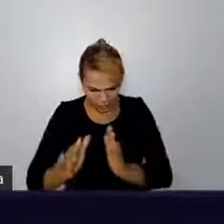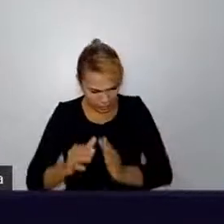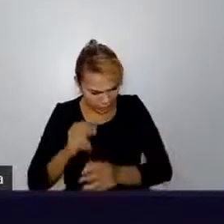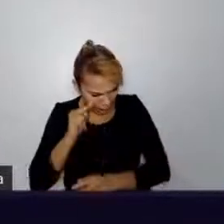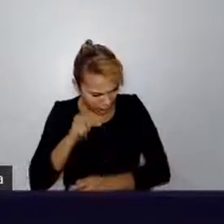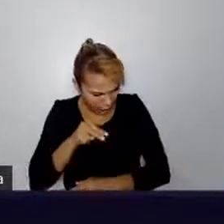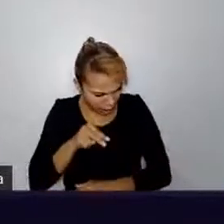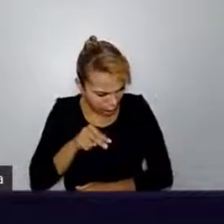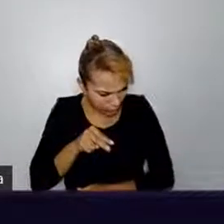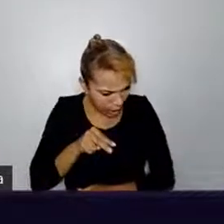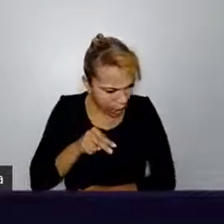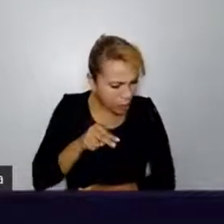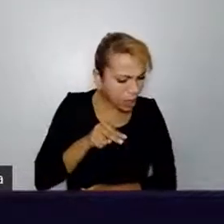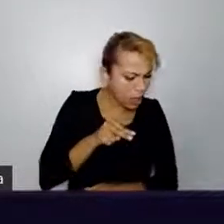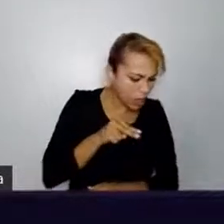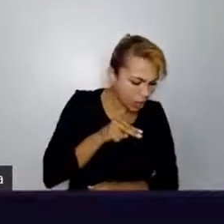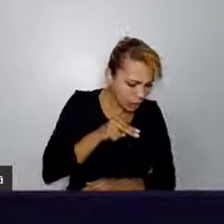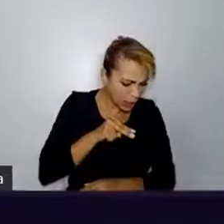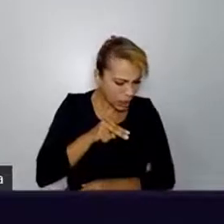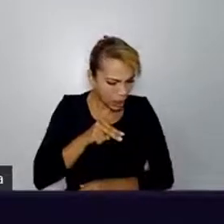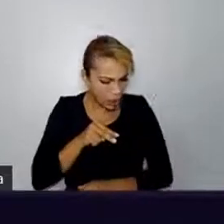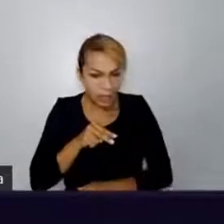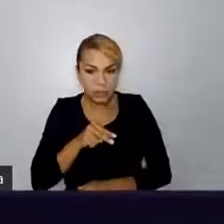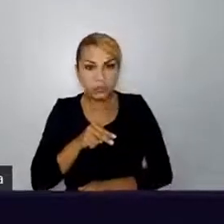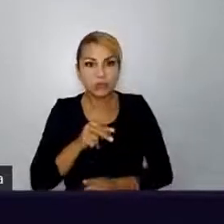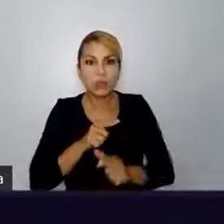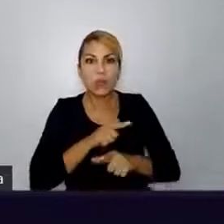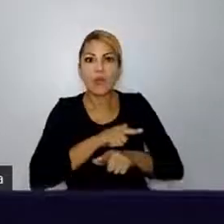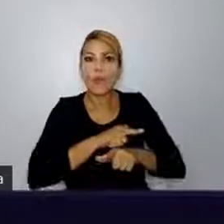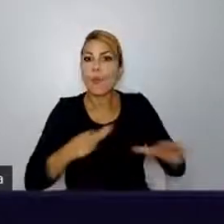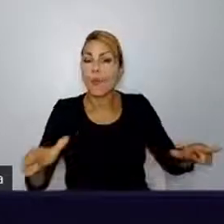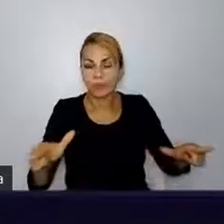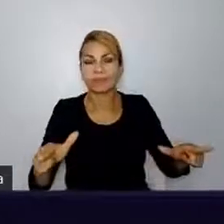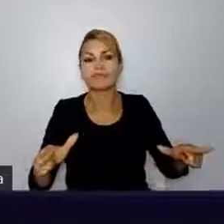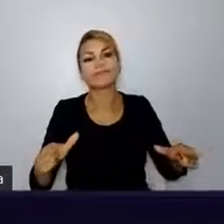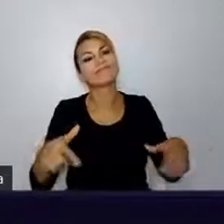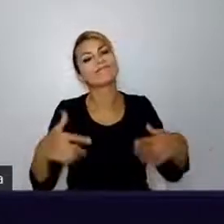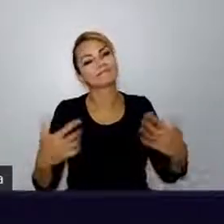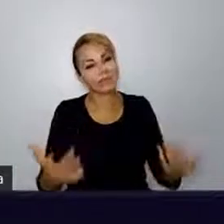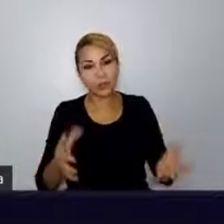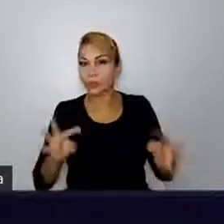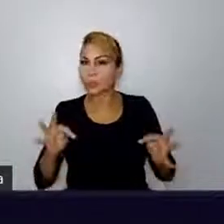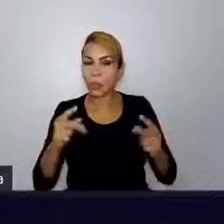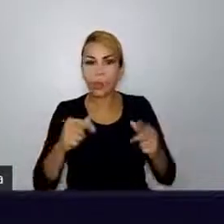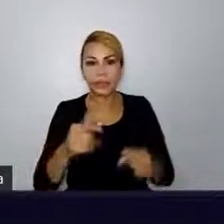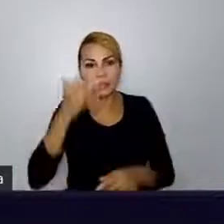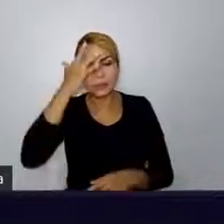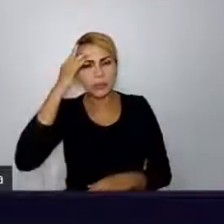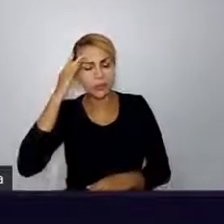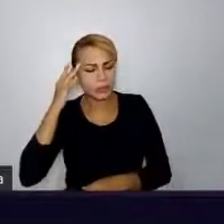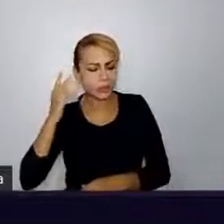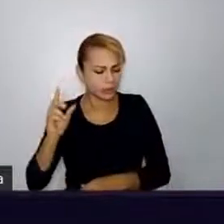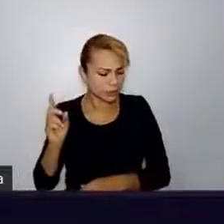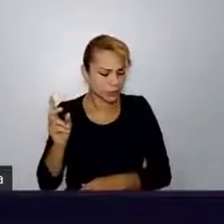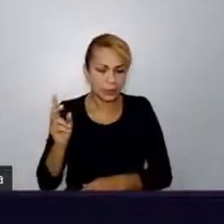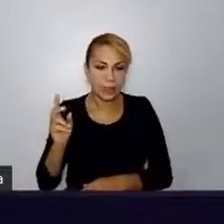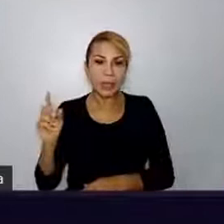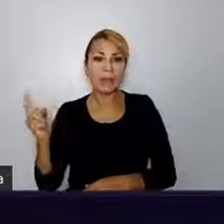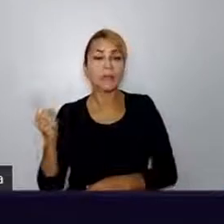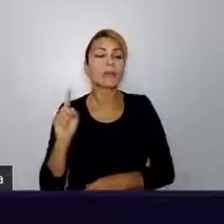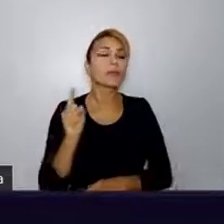lembrem do que aconteceu. E entendam por elas não devem repetir isso. E aí, né? Talvez você deva